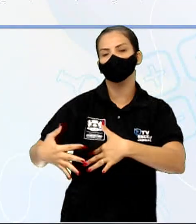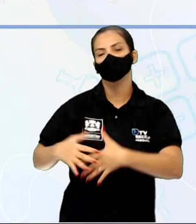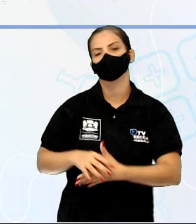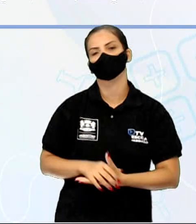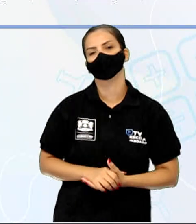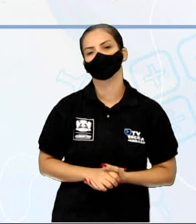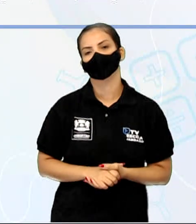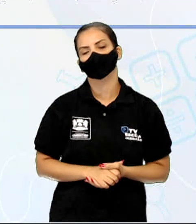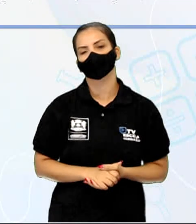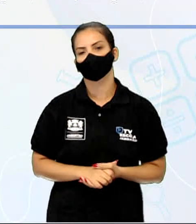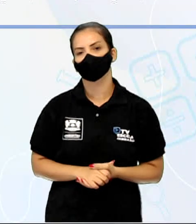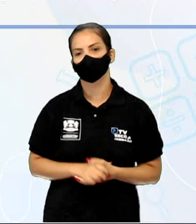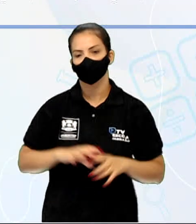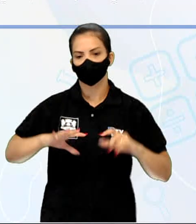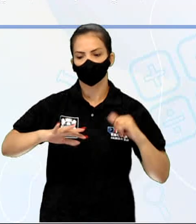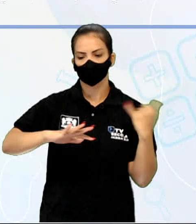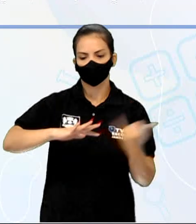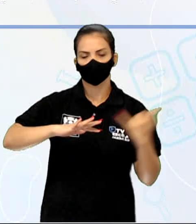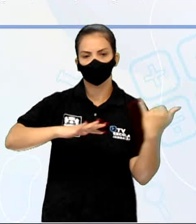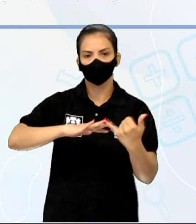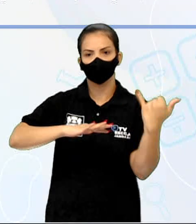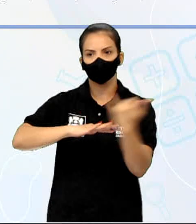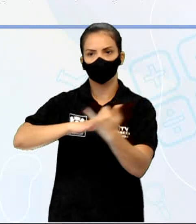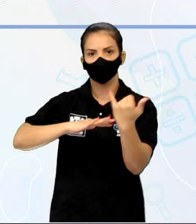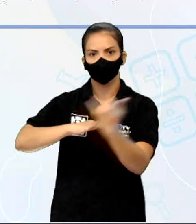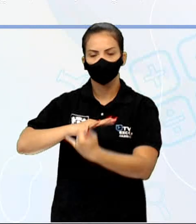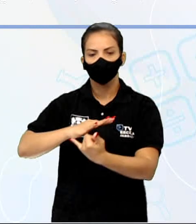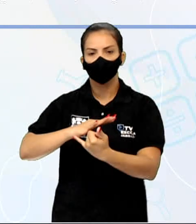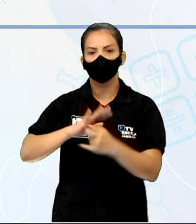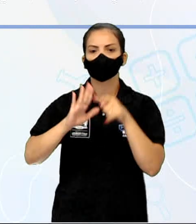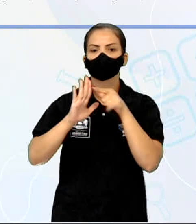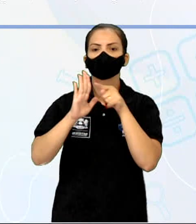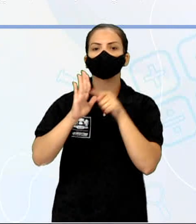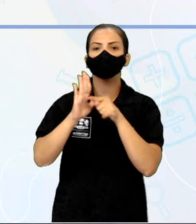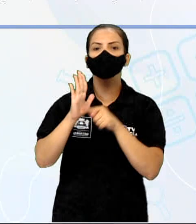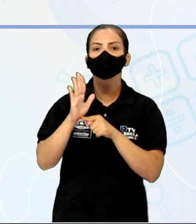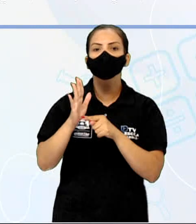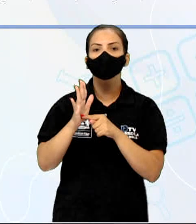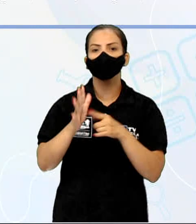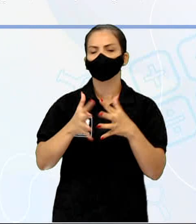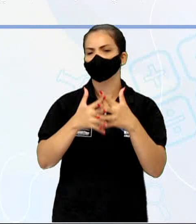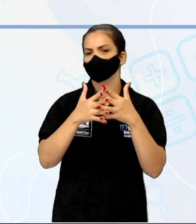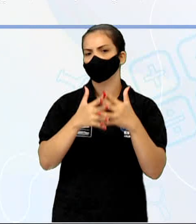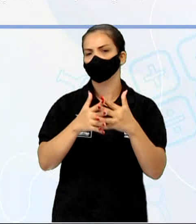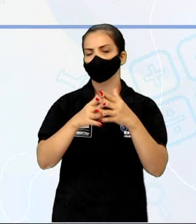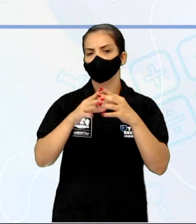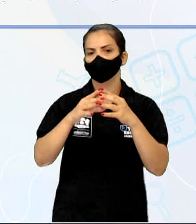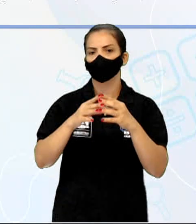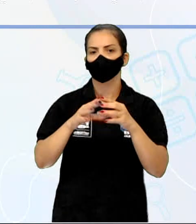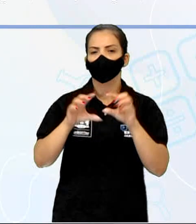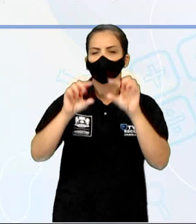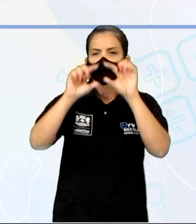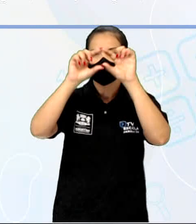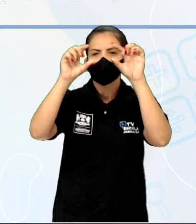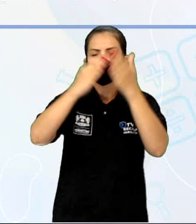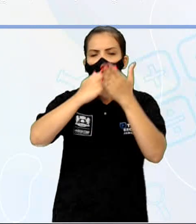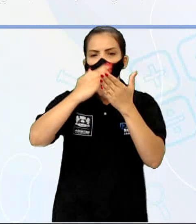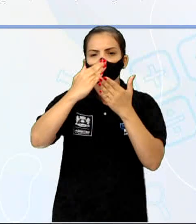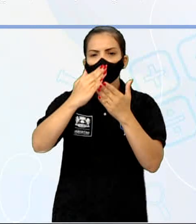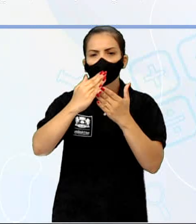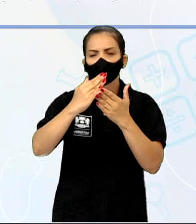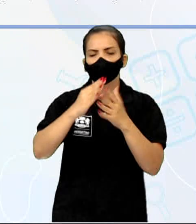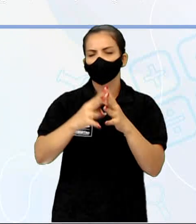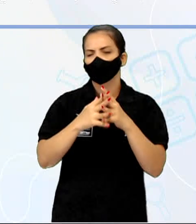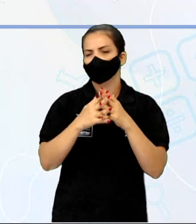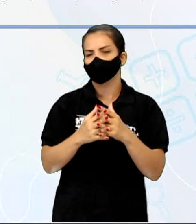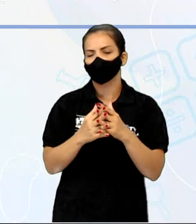O enredo pode constituir-se das seguintes partes. Conflito, introdução, complicação, clímax e difícil.